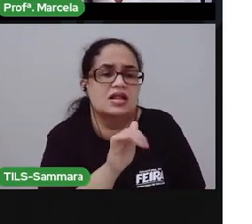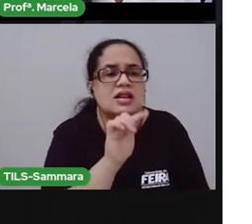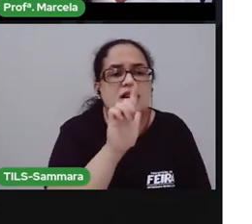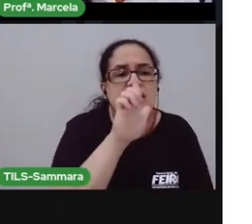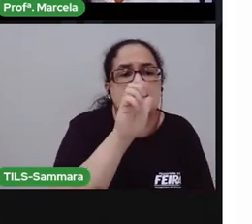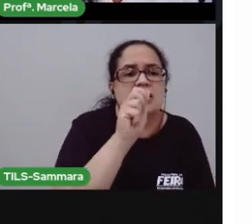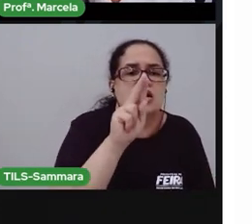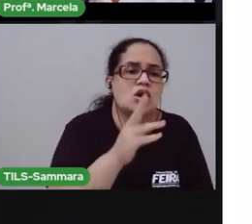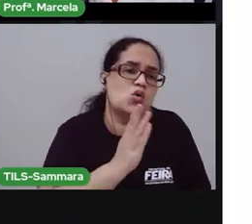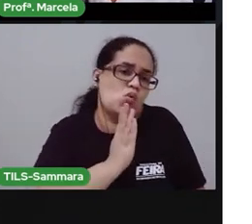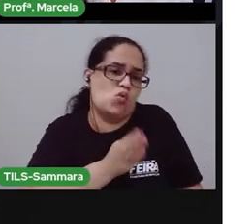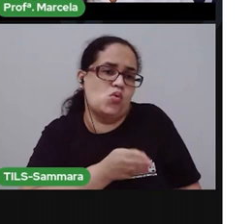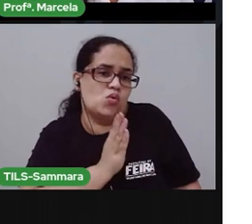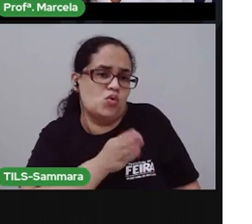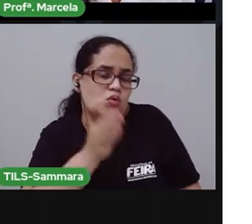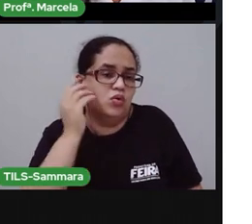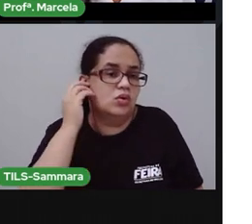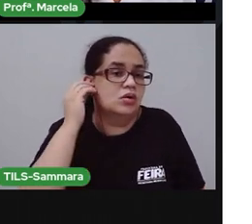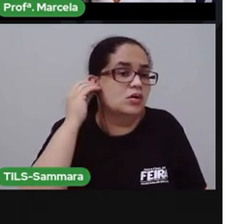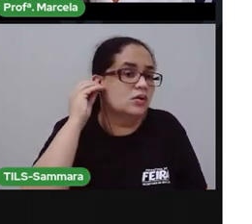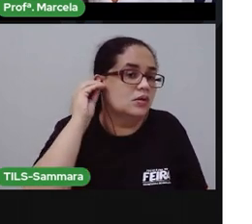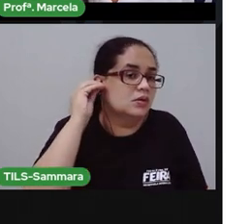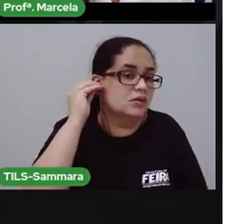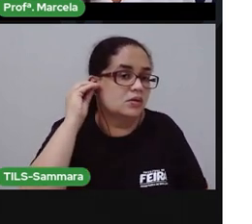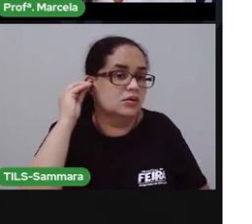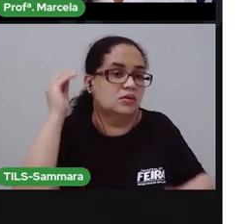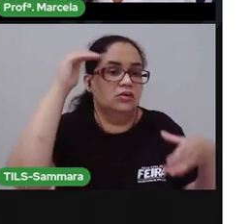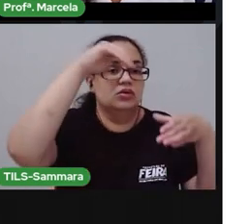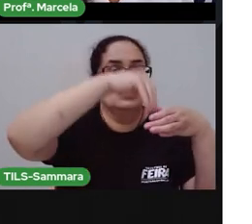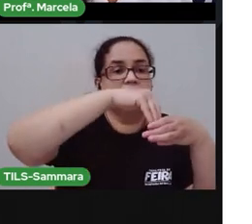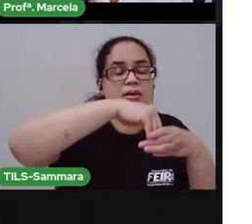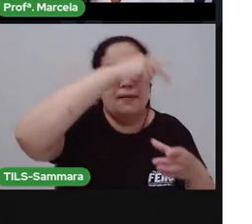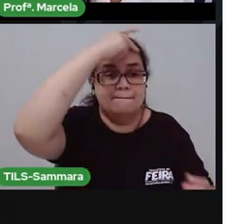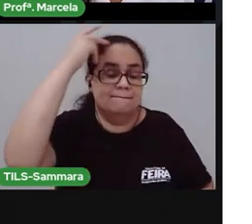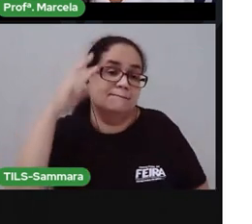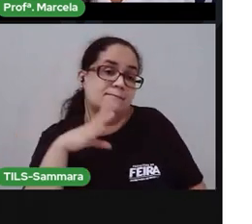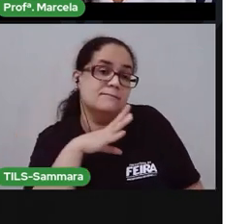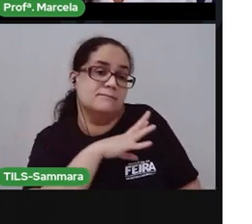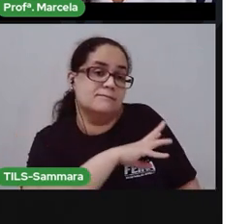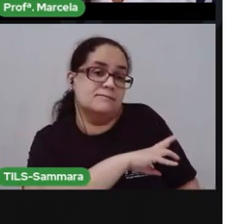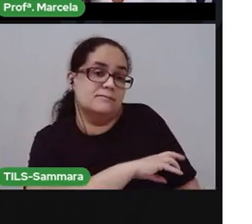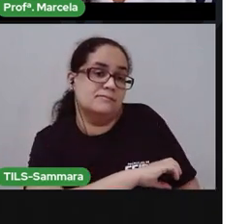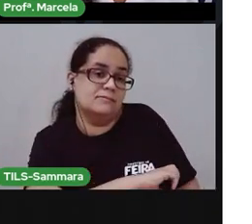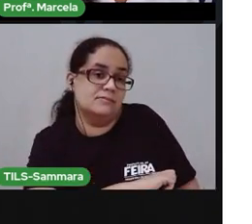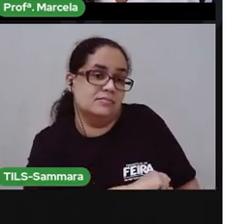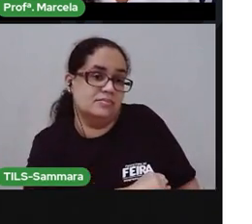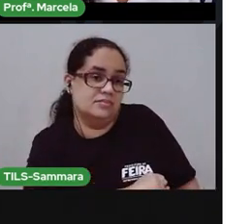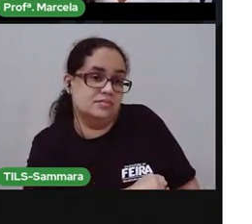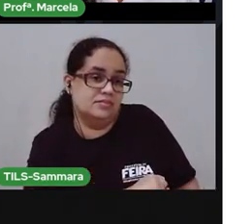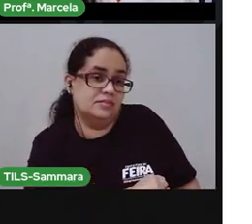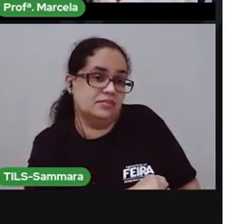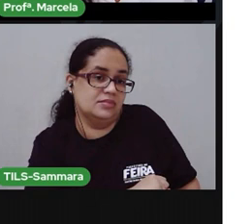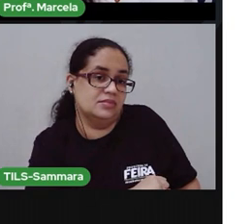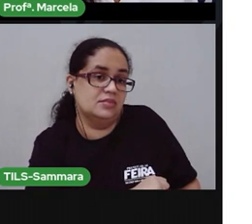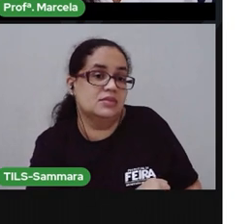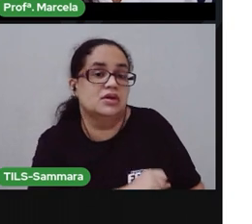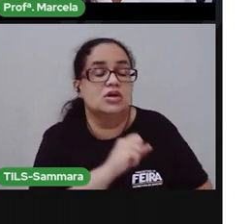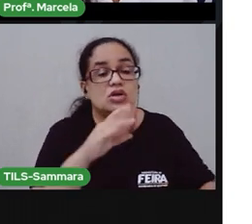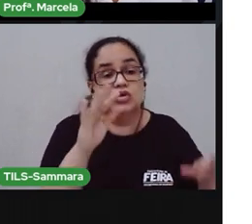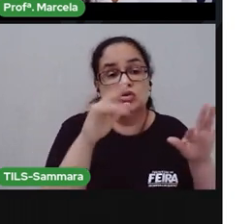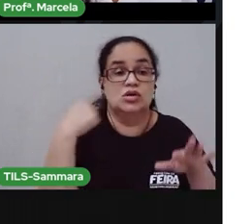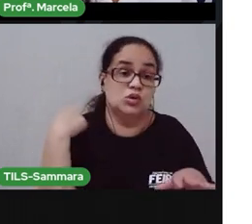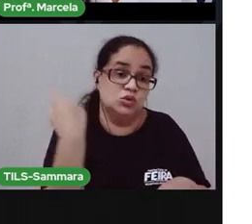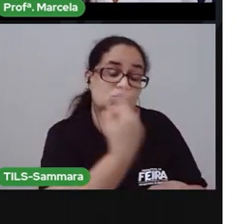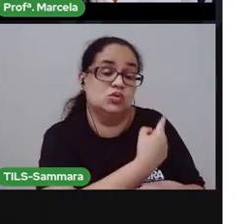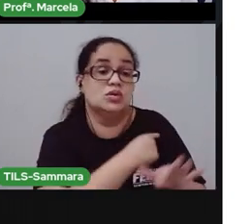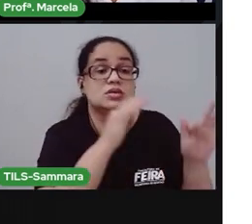o nosso coração está, é onde a gente está pertinho das pessoas que a gente ama, que são principalmente os nossos familiares,